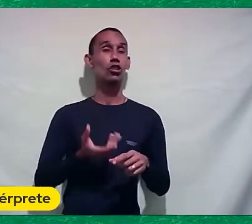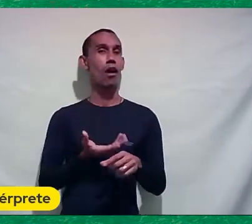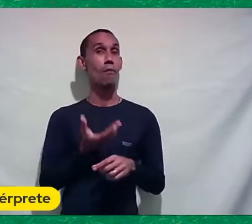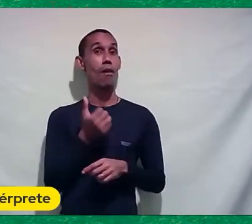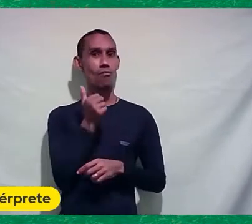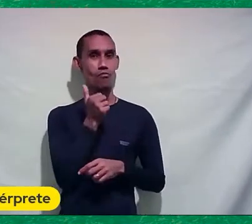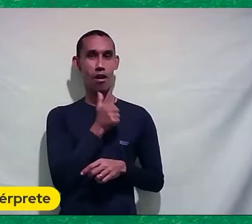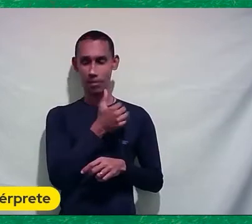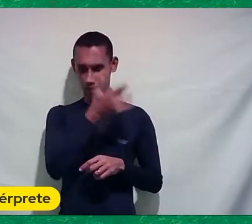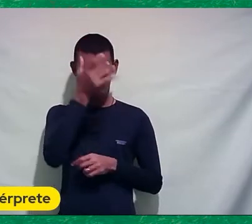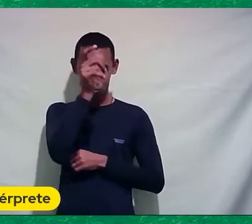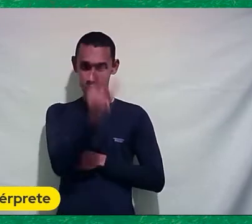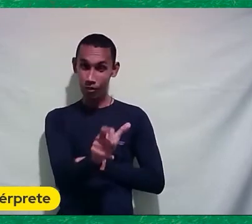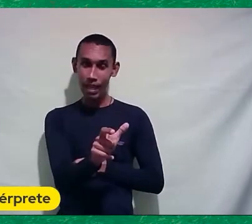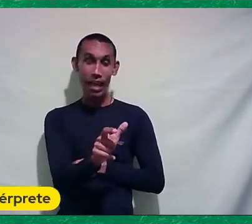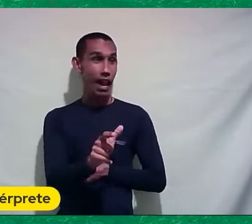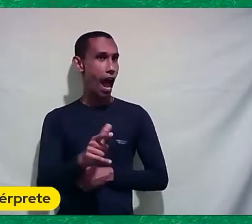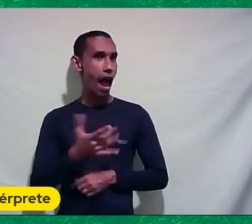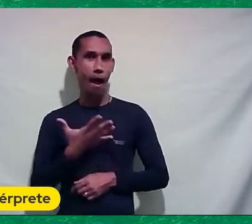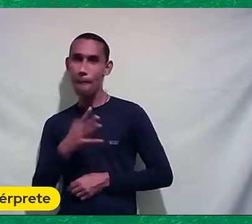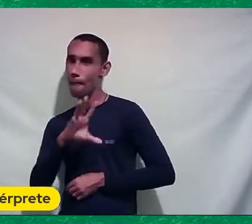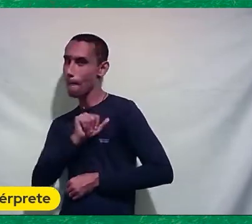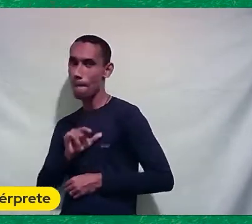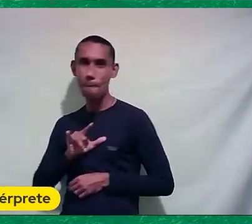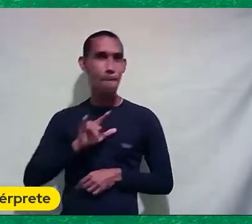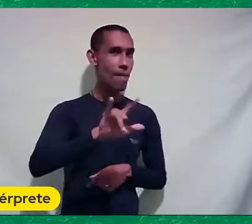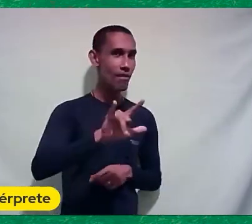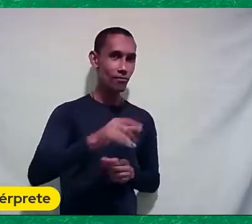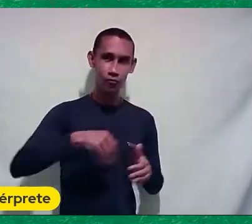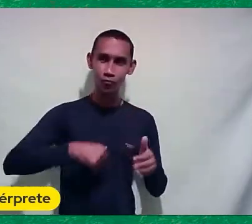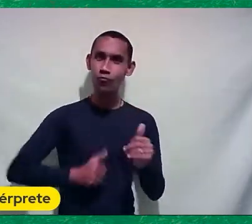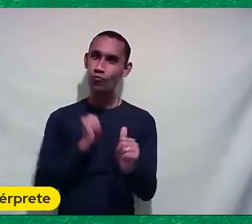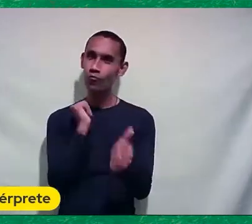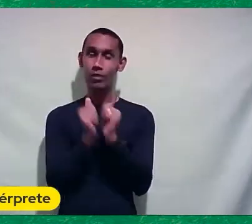futebol Realmente Que deu conta Do recado Porque eu mesma Não dava